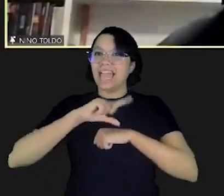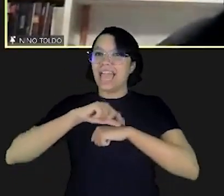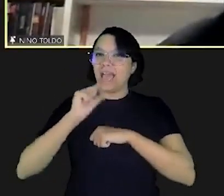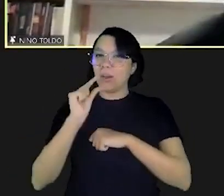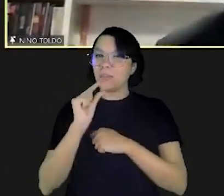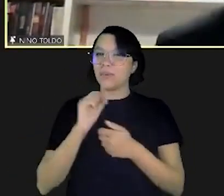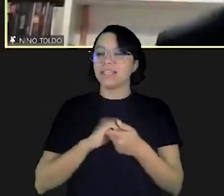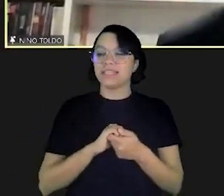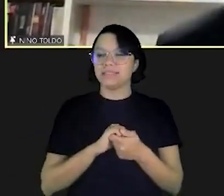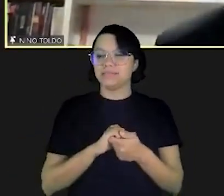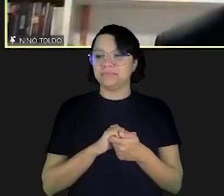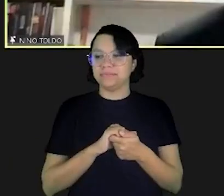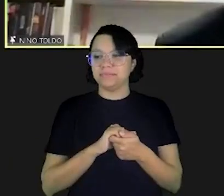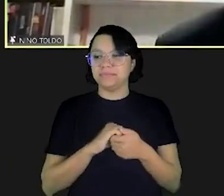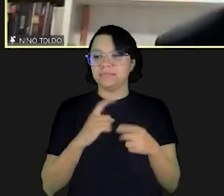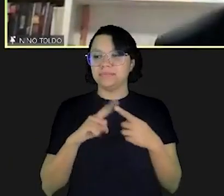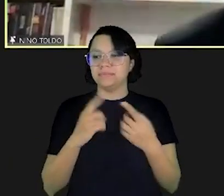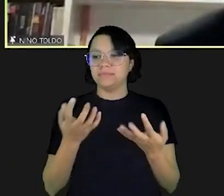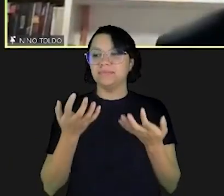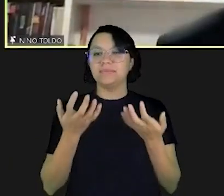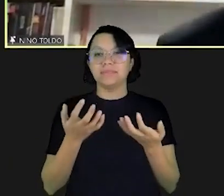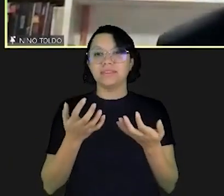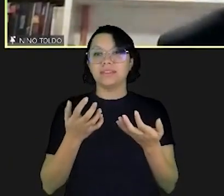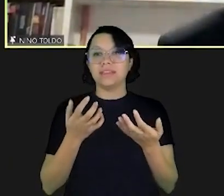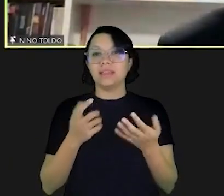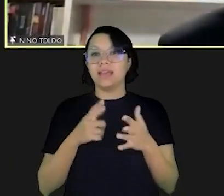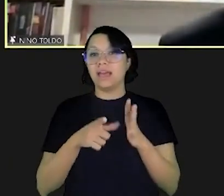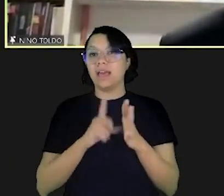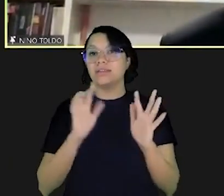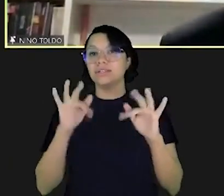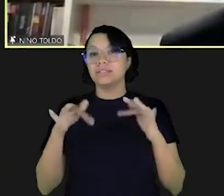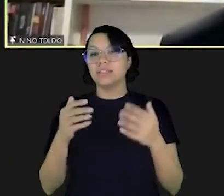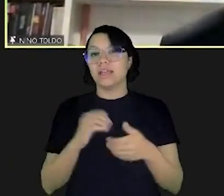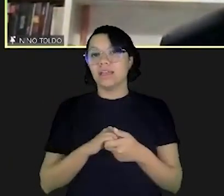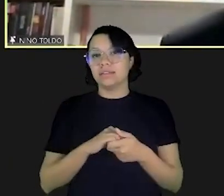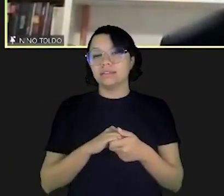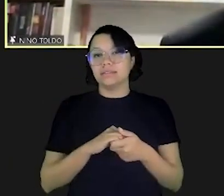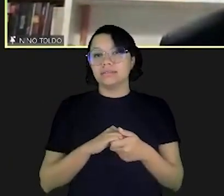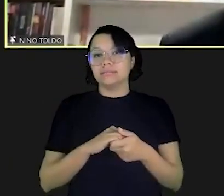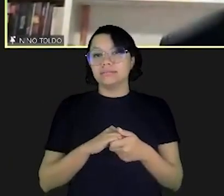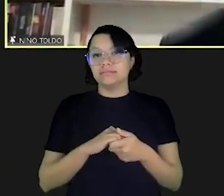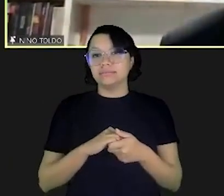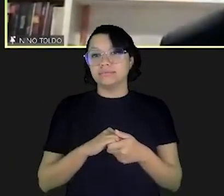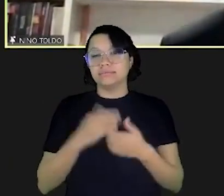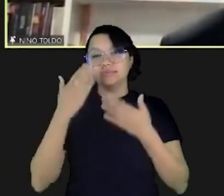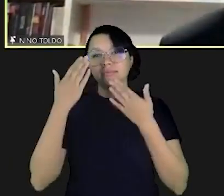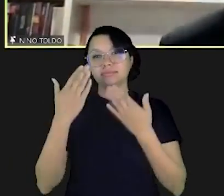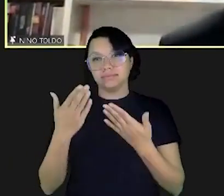passando um pouquinho mas eu quero antes de encerrar